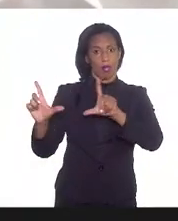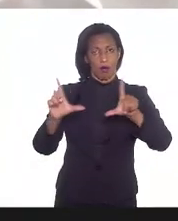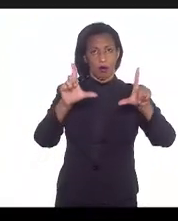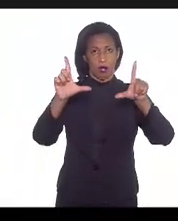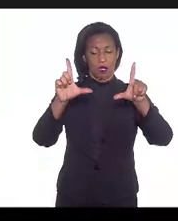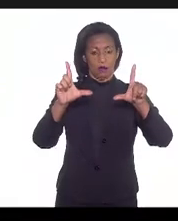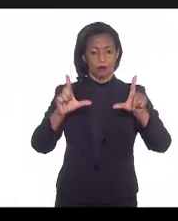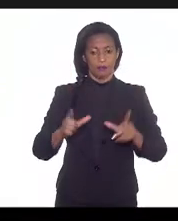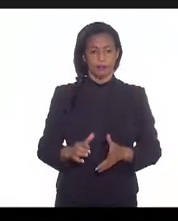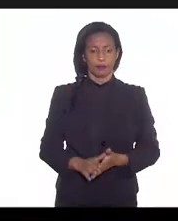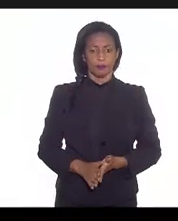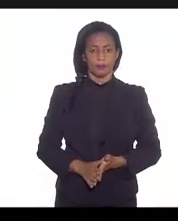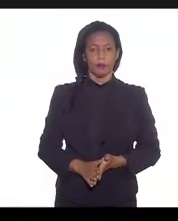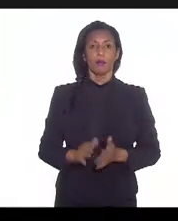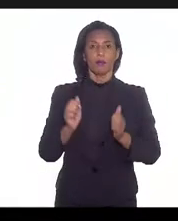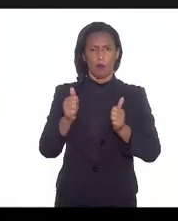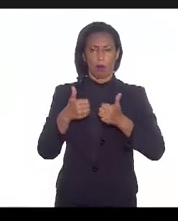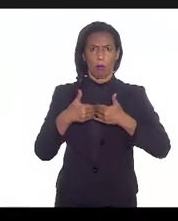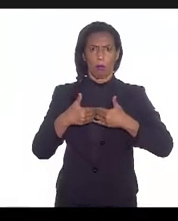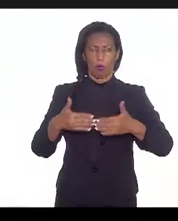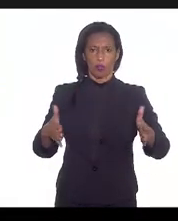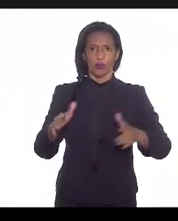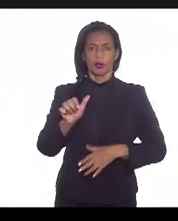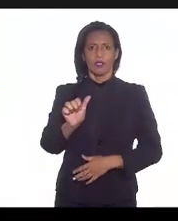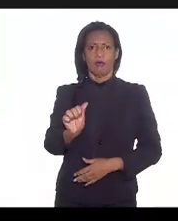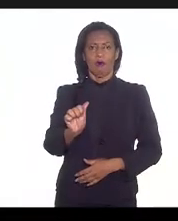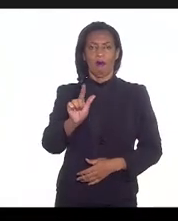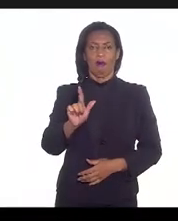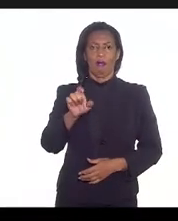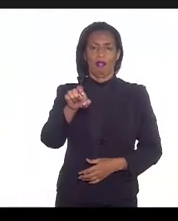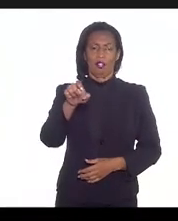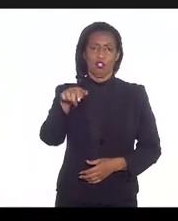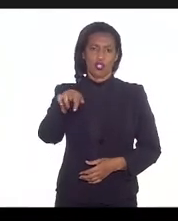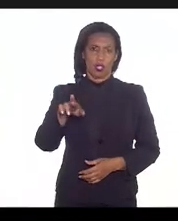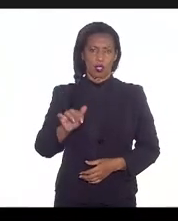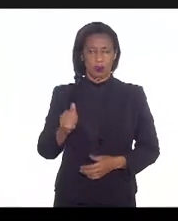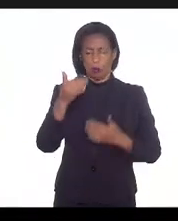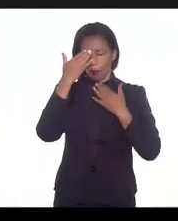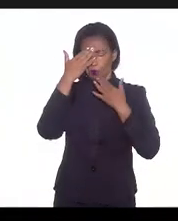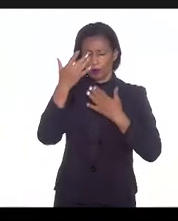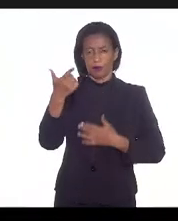por favor? Pode iniciar, Alexandre. Obrigada mais uma vez.